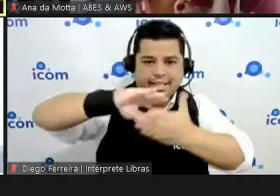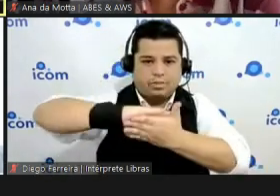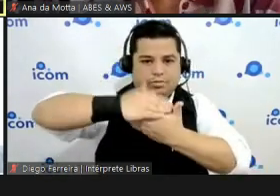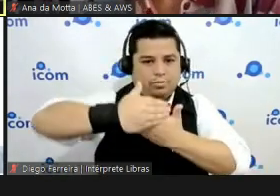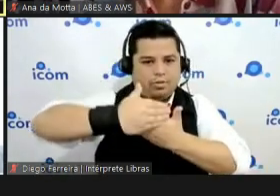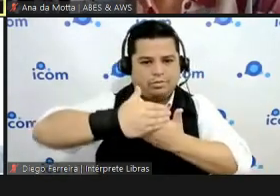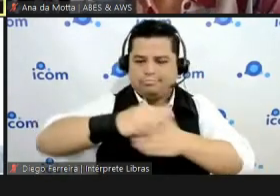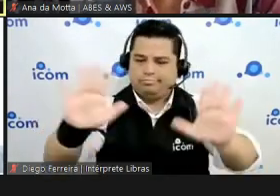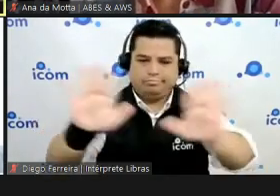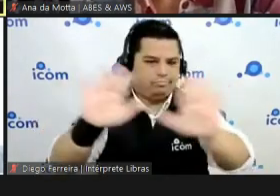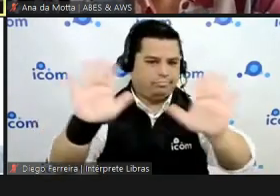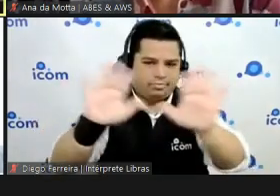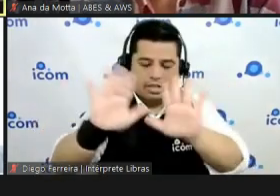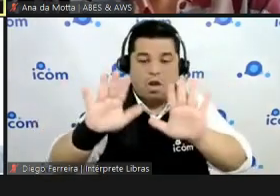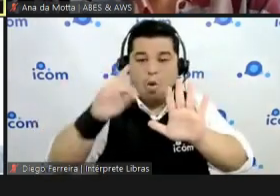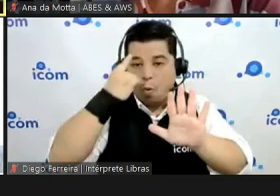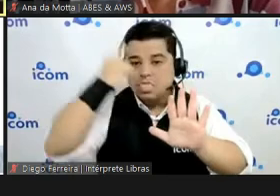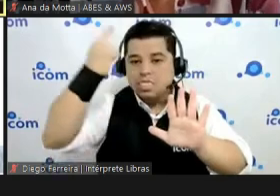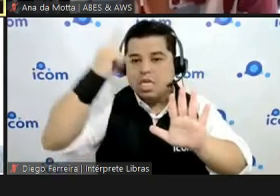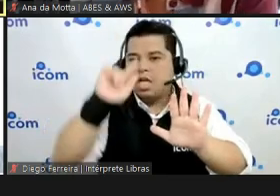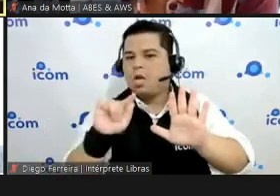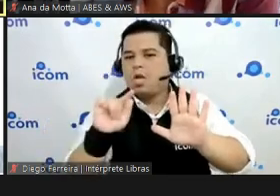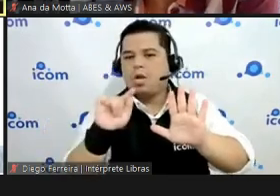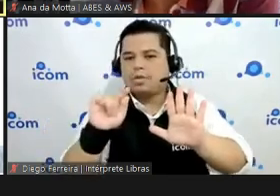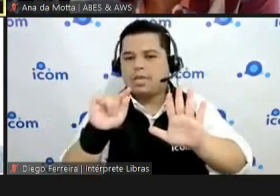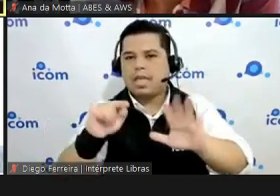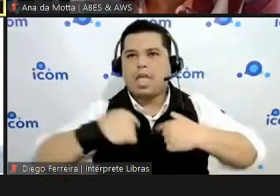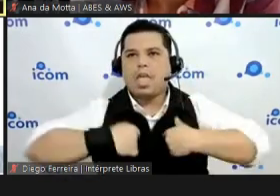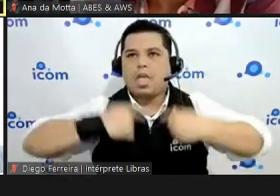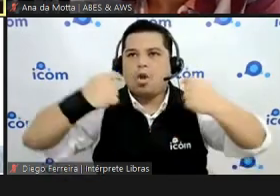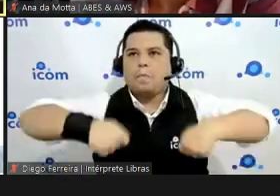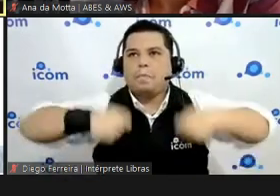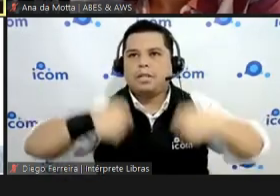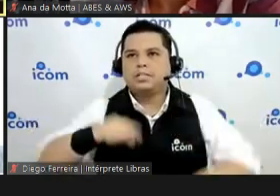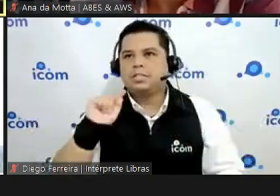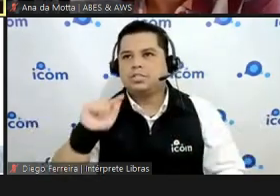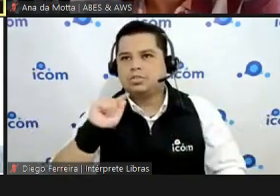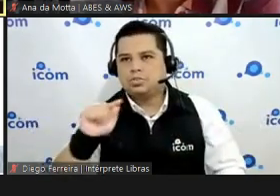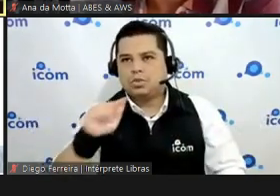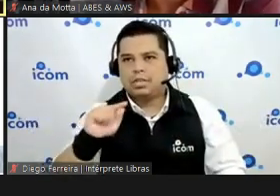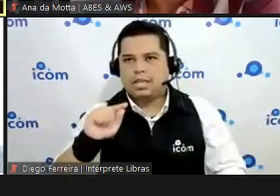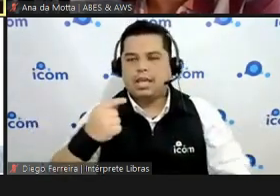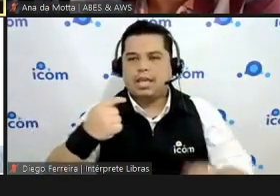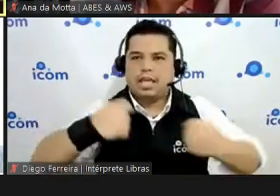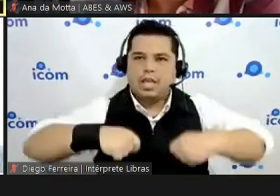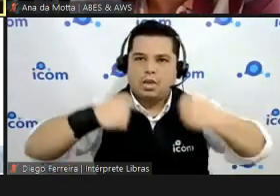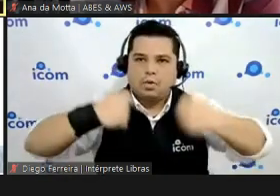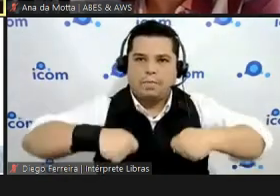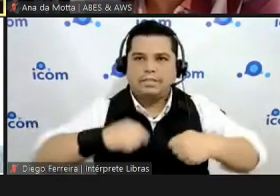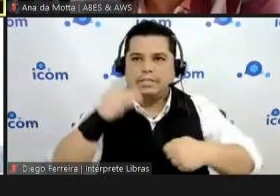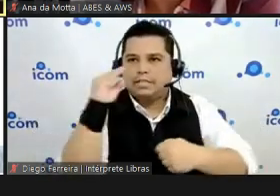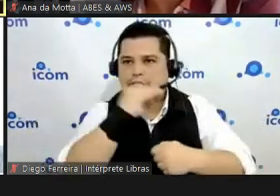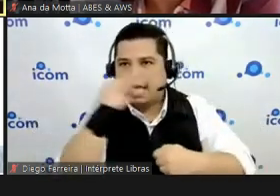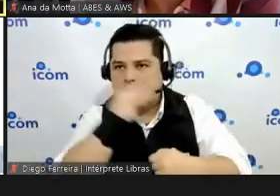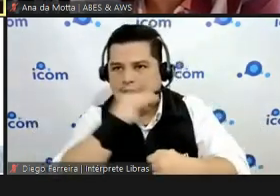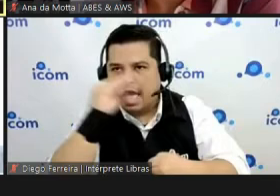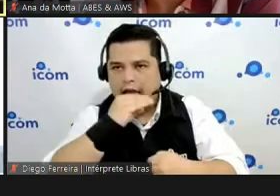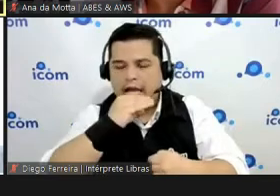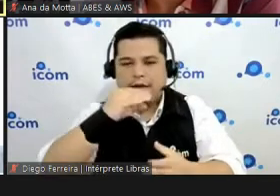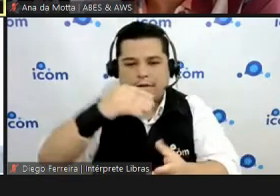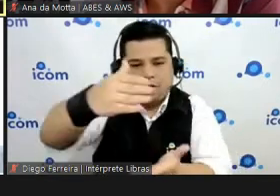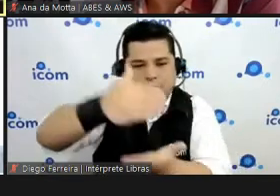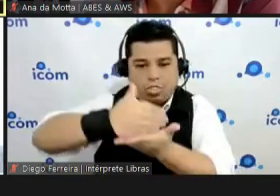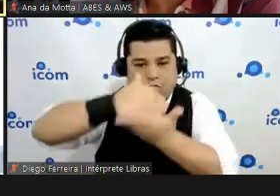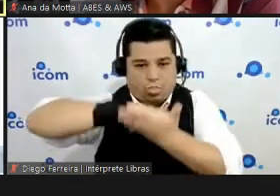essa. A ideia era, eu preciso de quê? Eu preciso de mobilidade, porque eu estou contratando um Note, eu preciso de